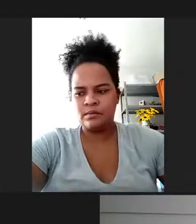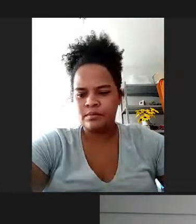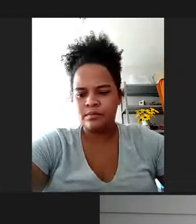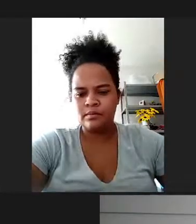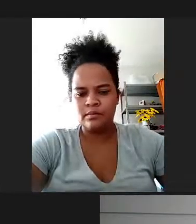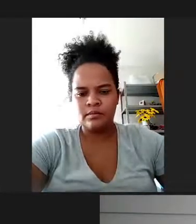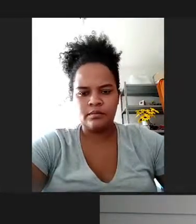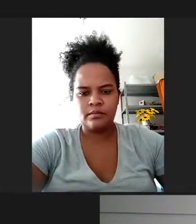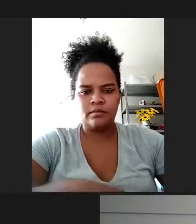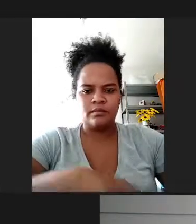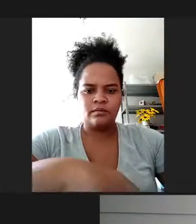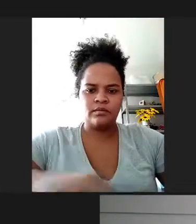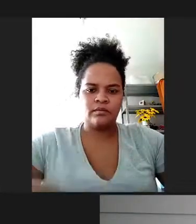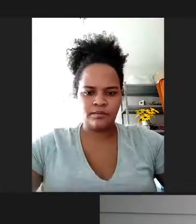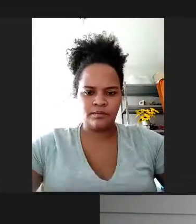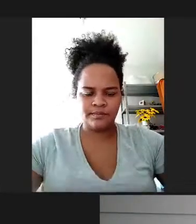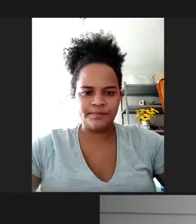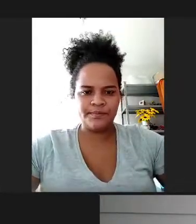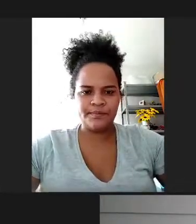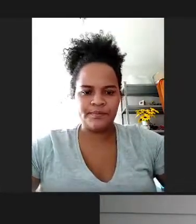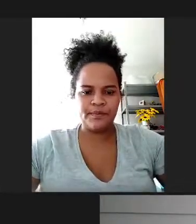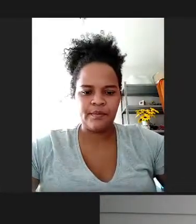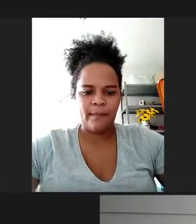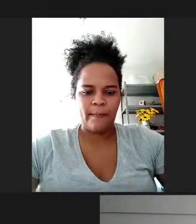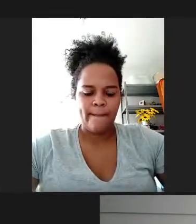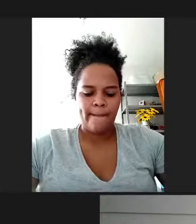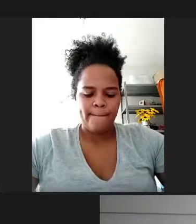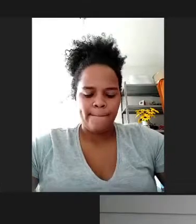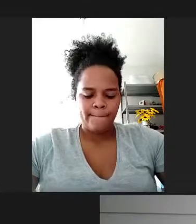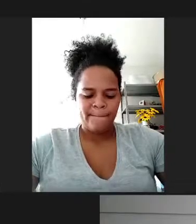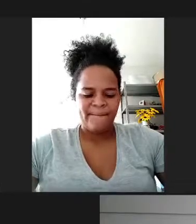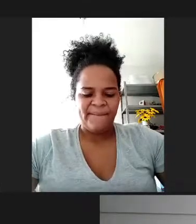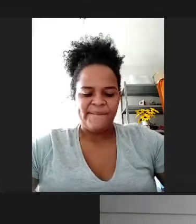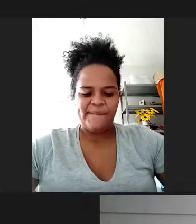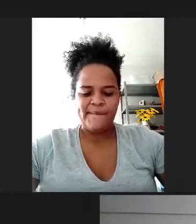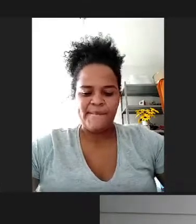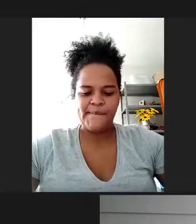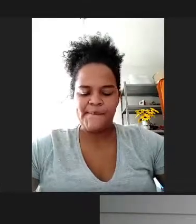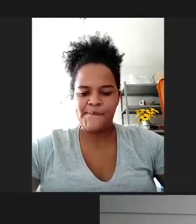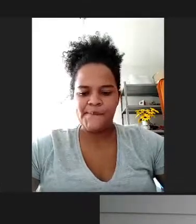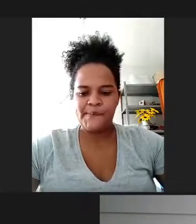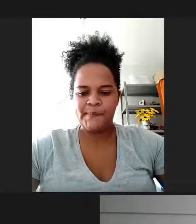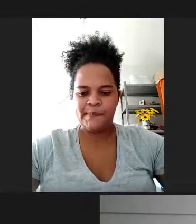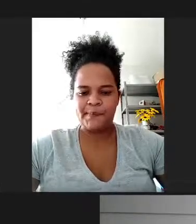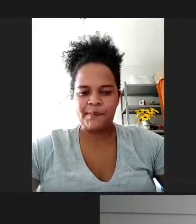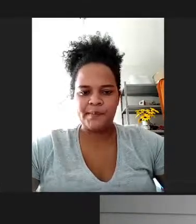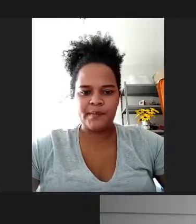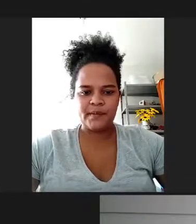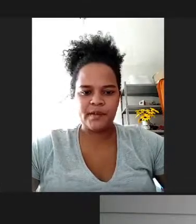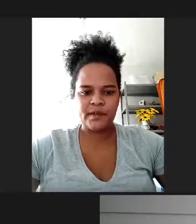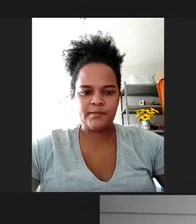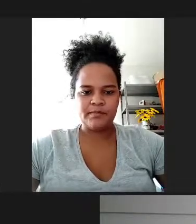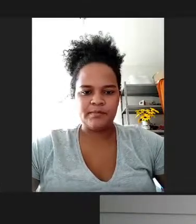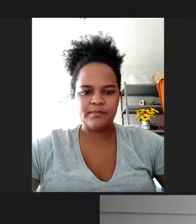todos os mistérios e todo o conhecimento, e tenha fé capaz de mover montanhas, se não tiver o amor,